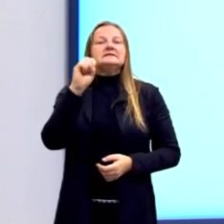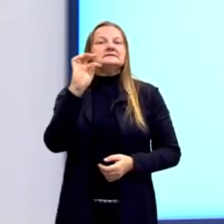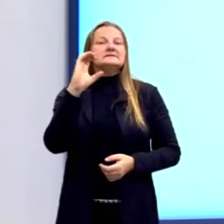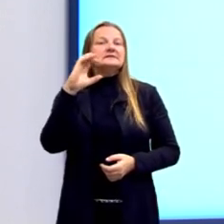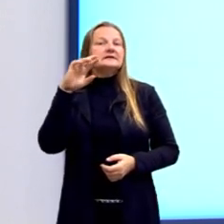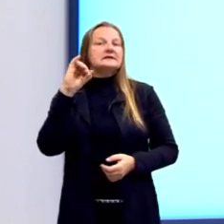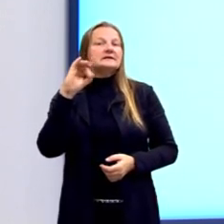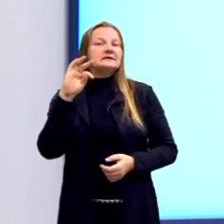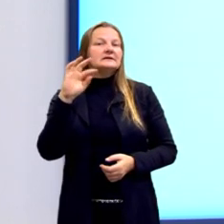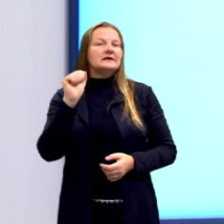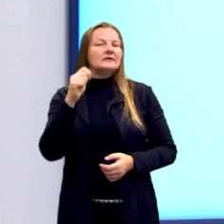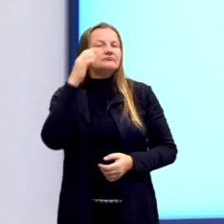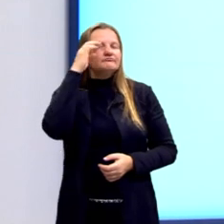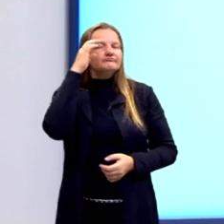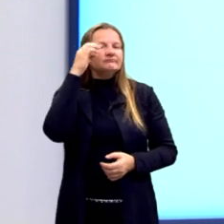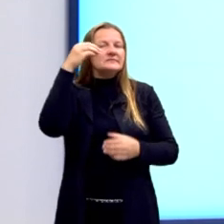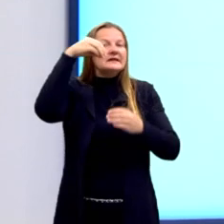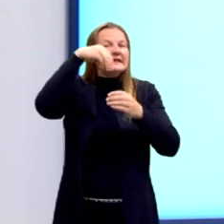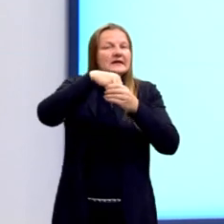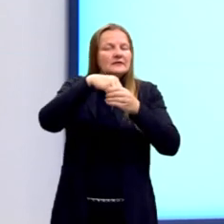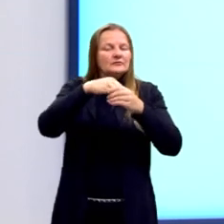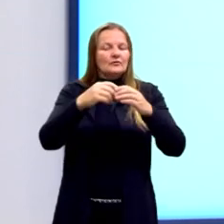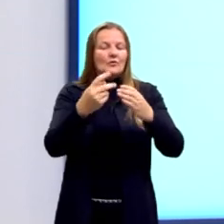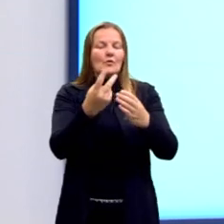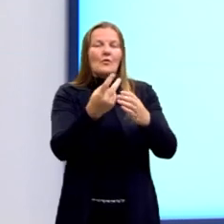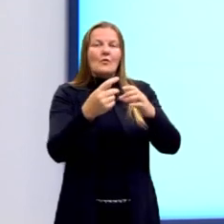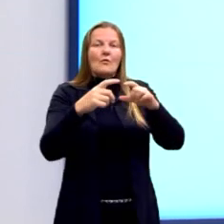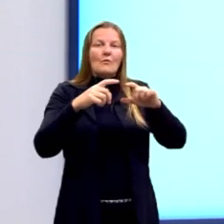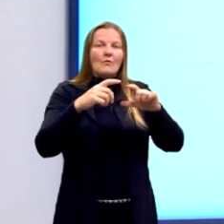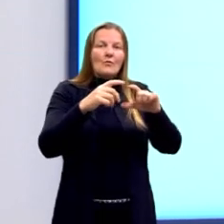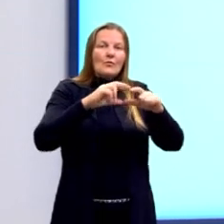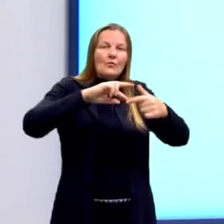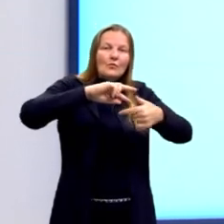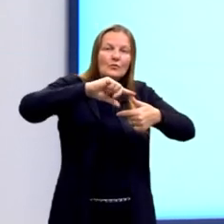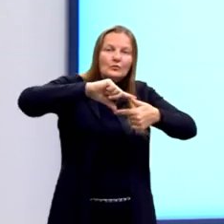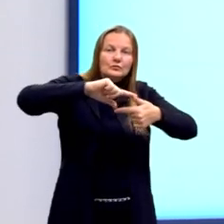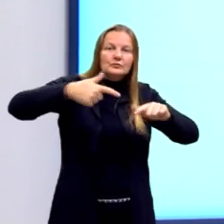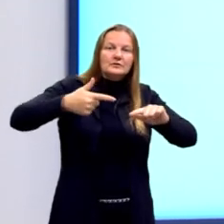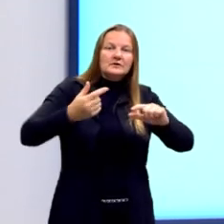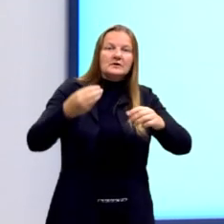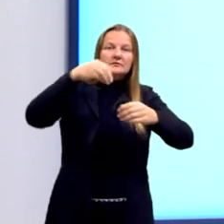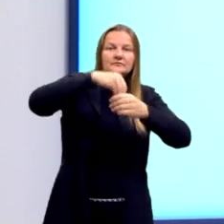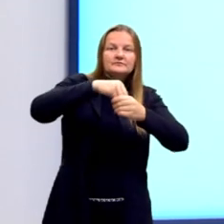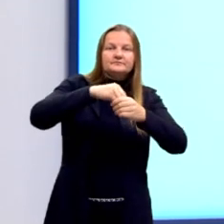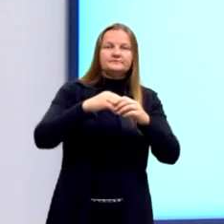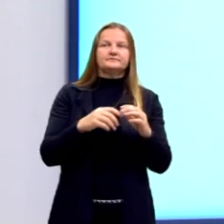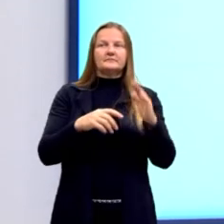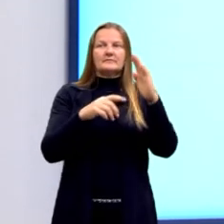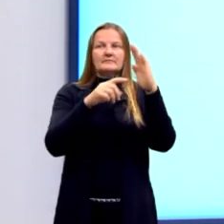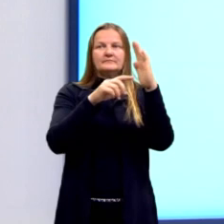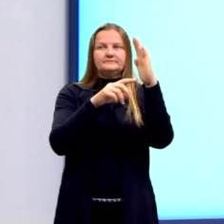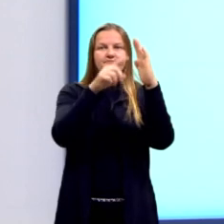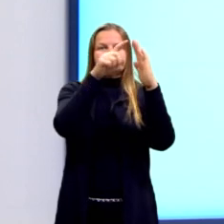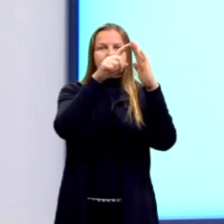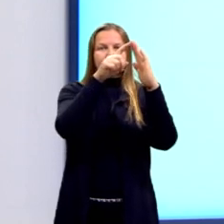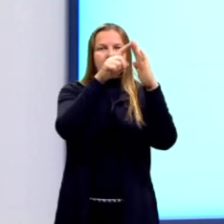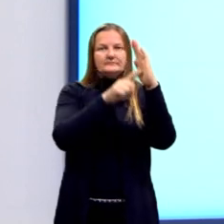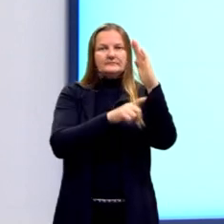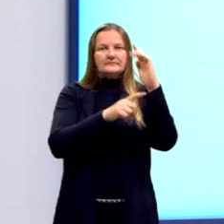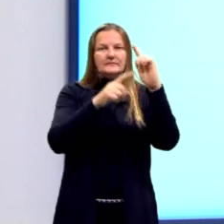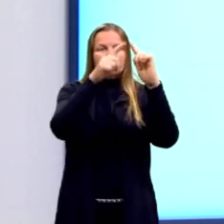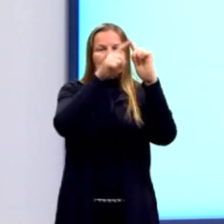significa uma forma dentro de outra. Aqui então, a seviana, que parte então de um